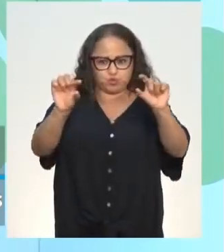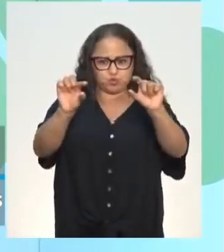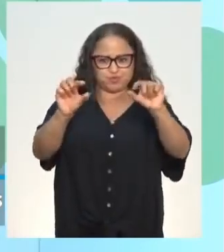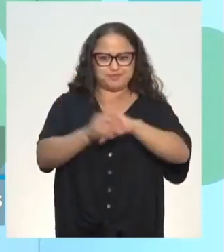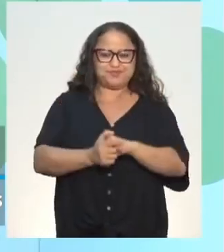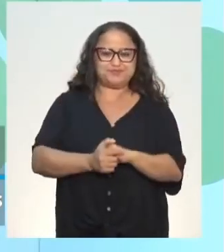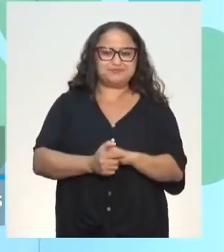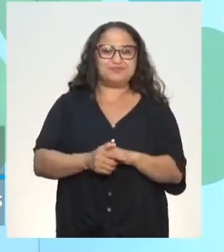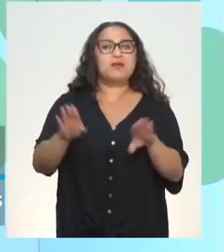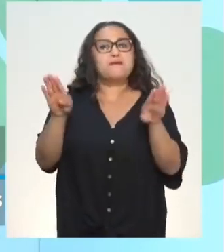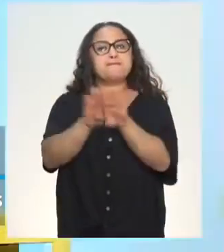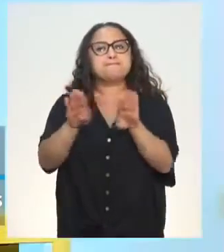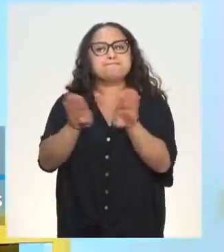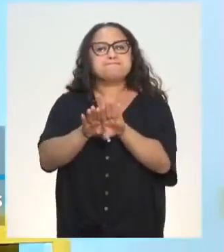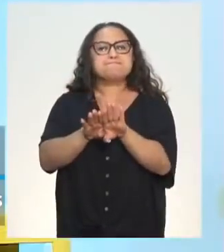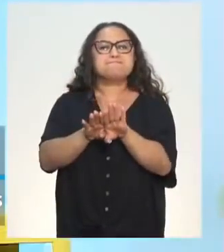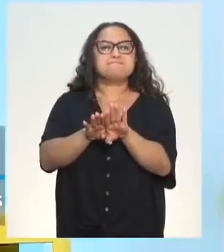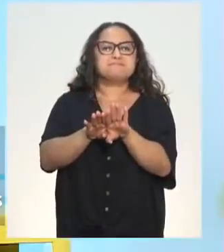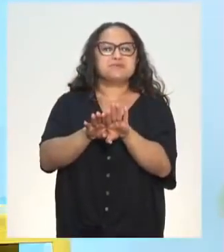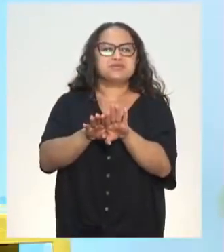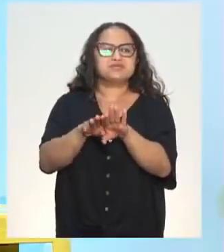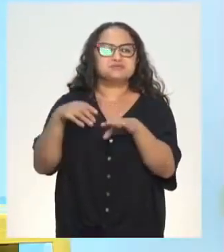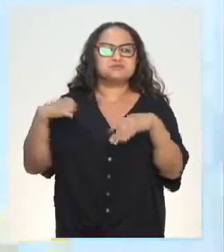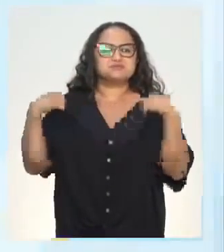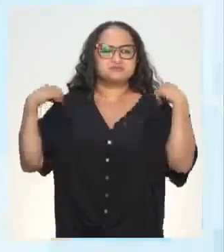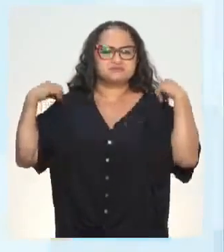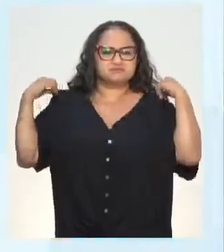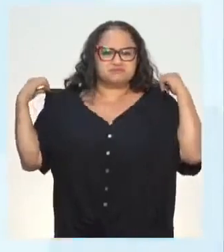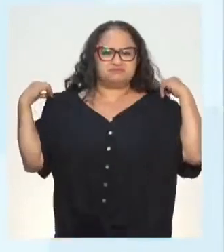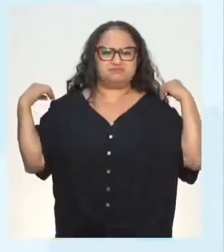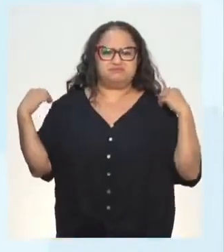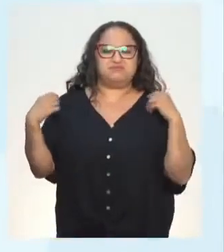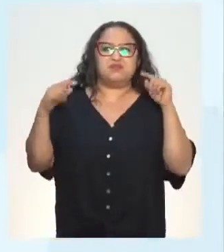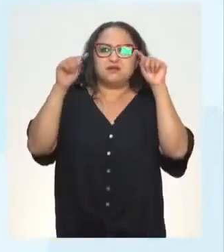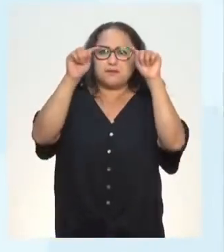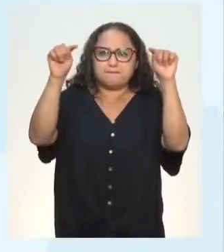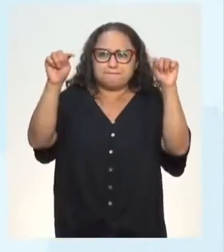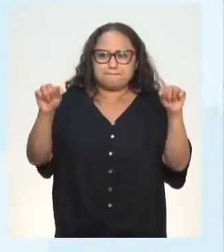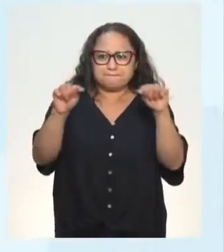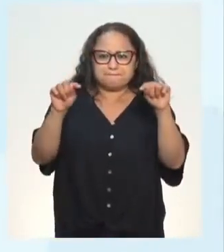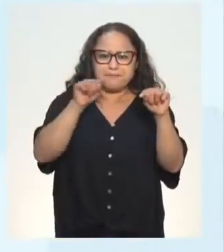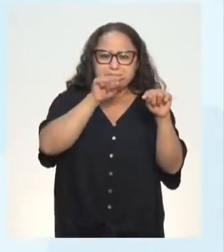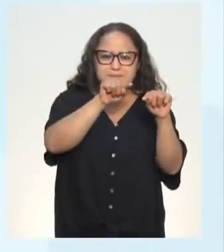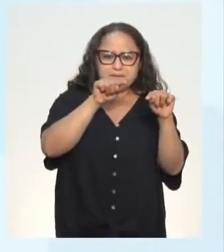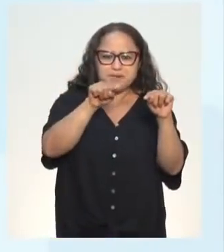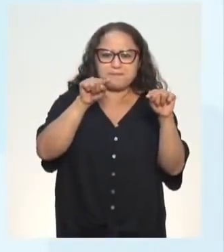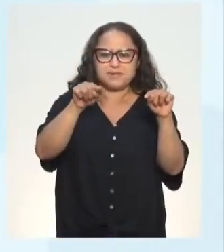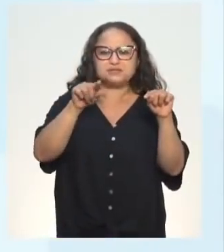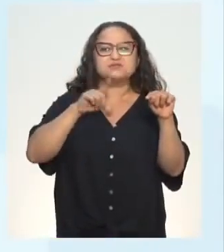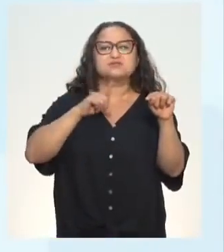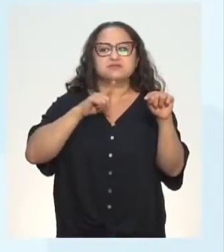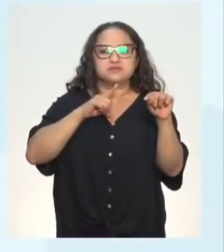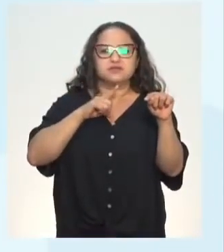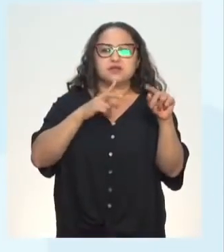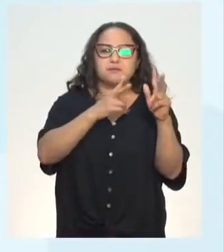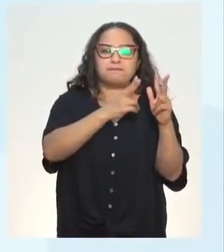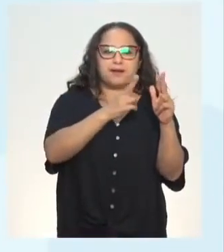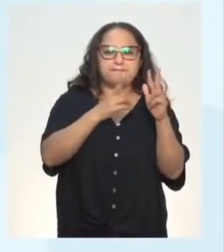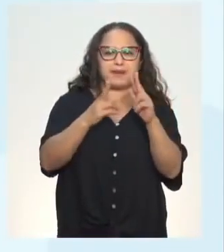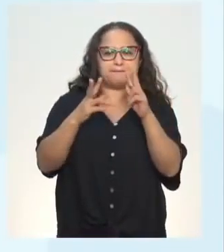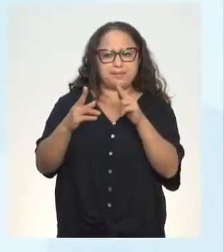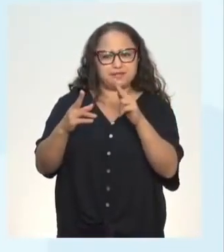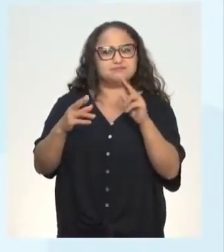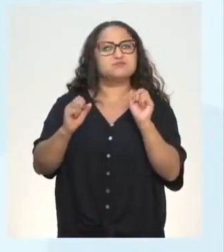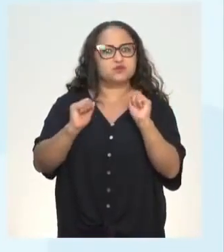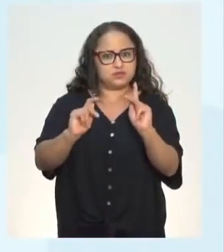A mesma frente fria. A gente tem ali colchetes e três pontinhos, essas reticências, mostrando que o texto foi fragmentado, tá,